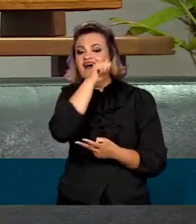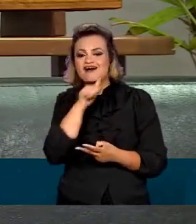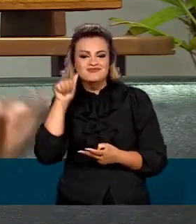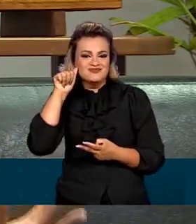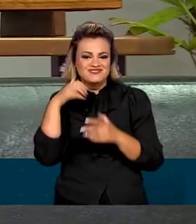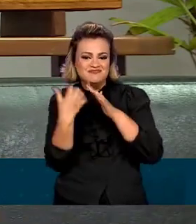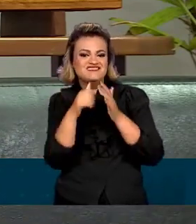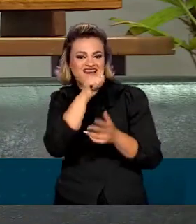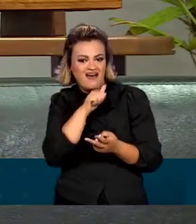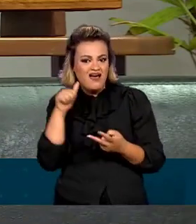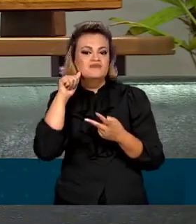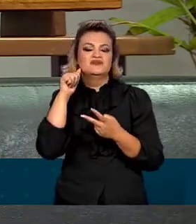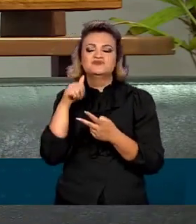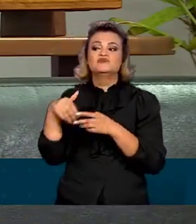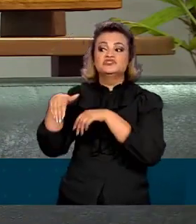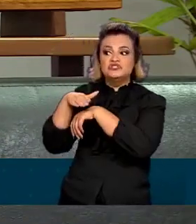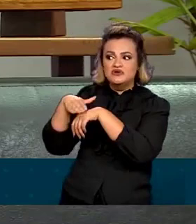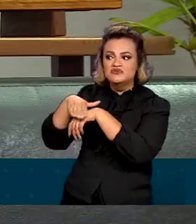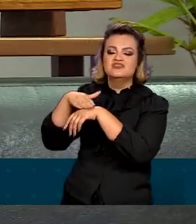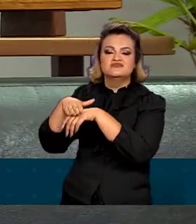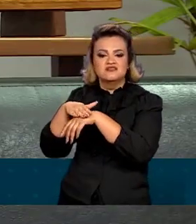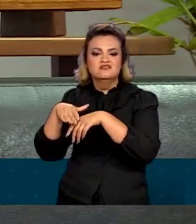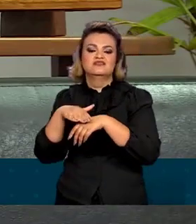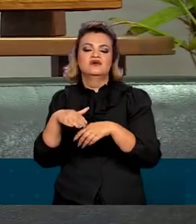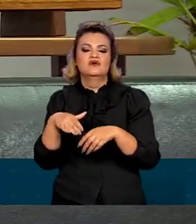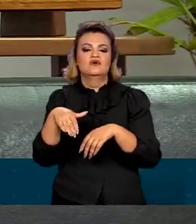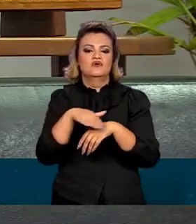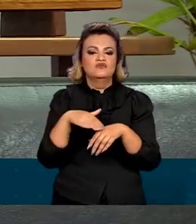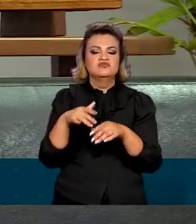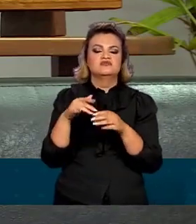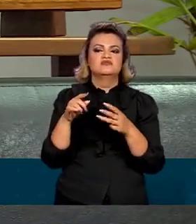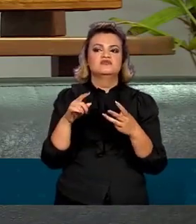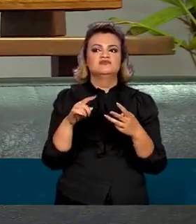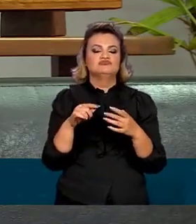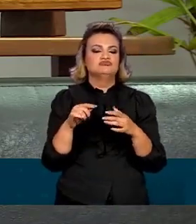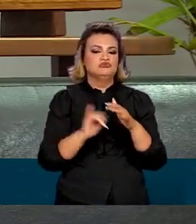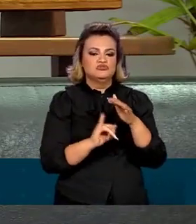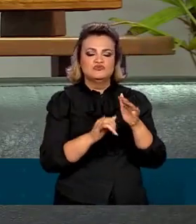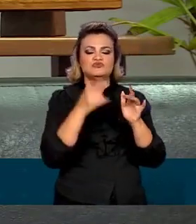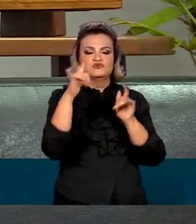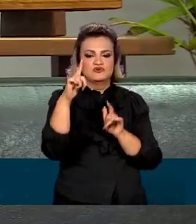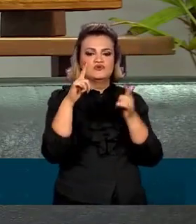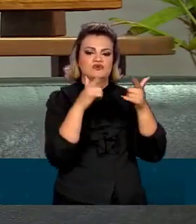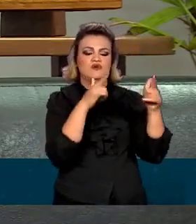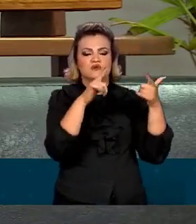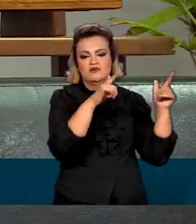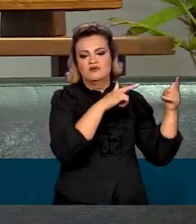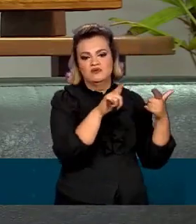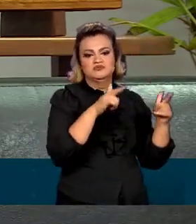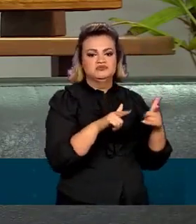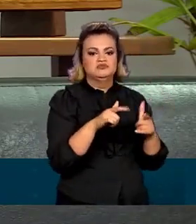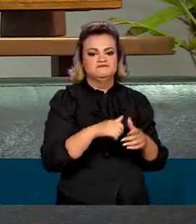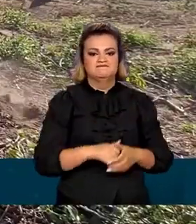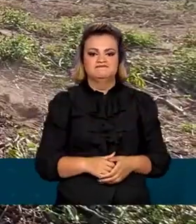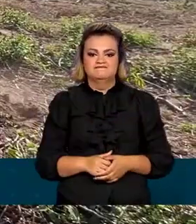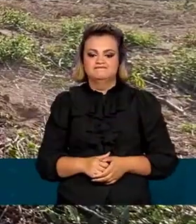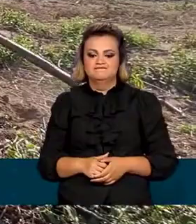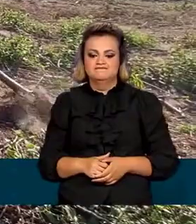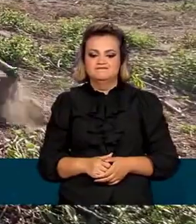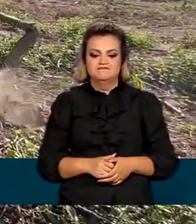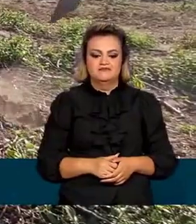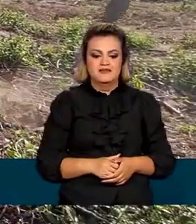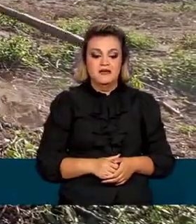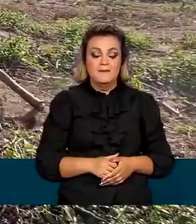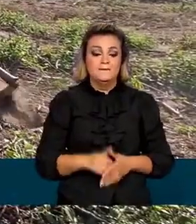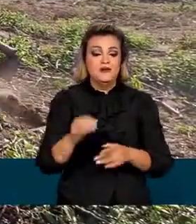também em conversas com entidades como a Fundação Moore e outras que estão sendo prospectadas. Além